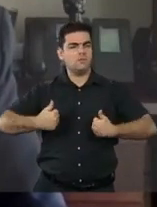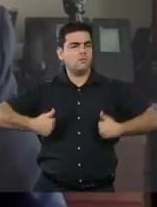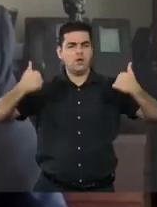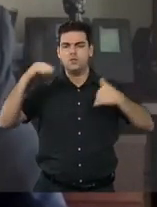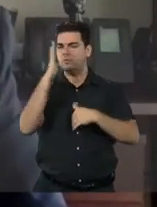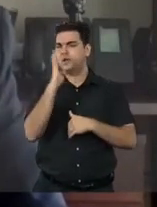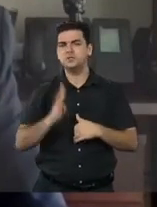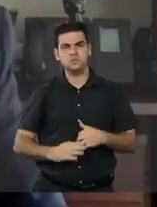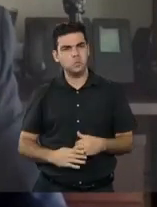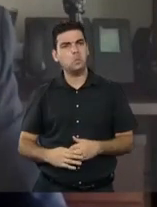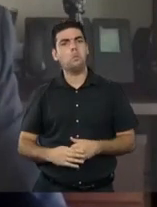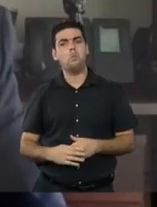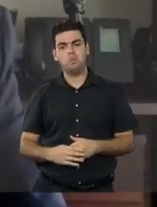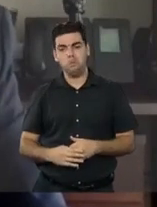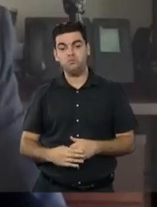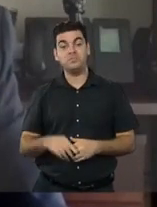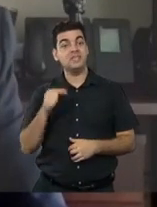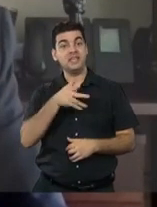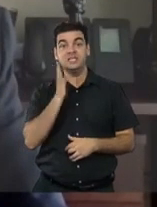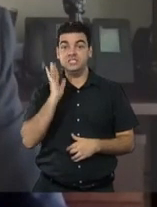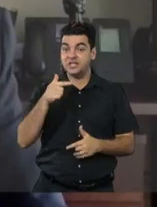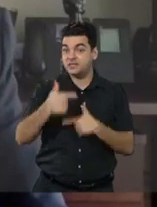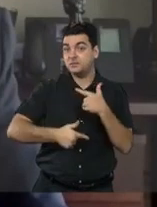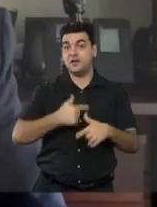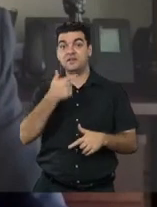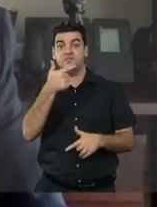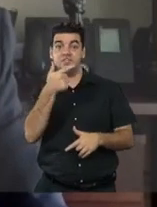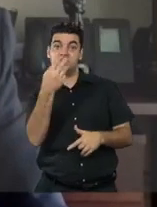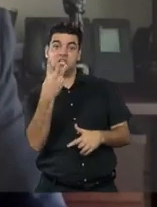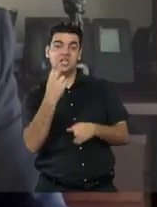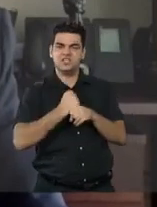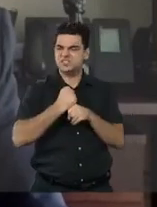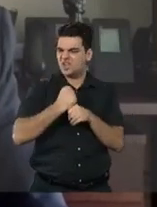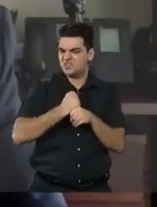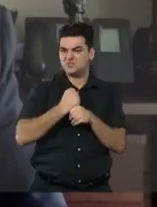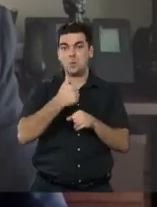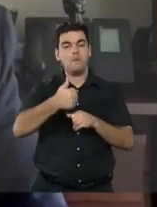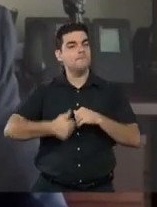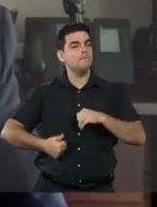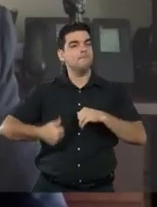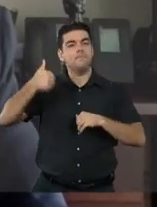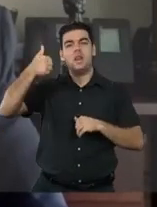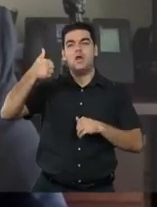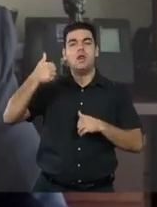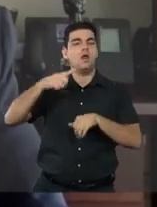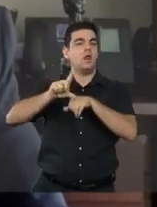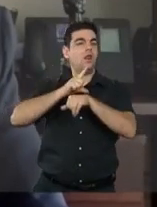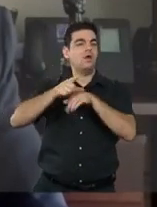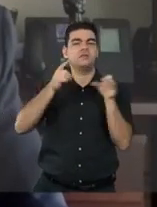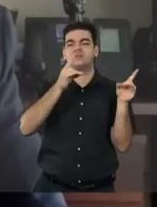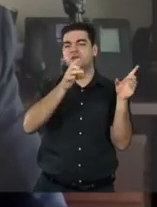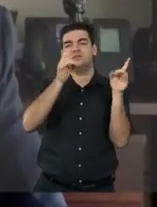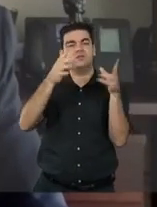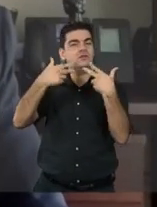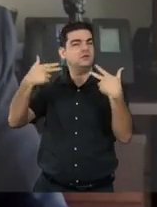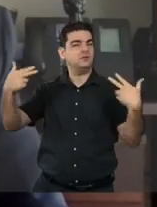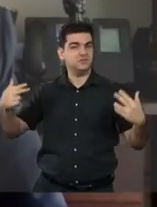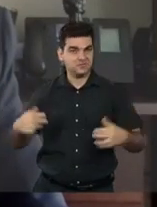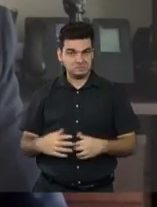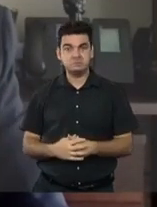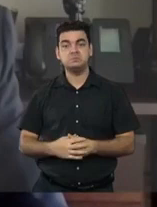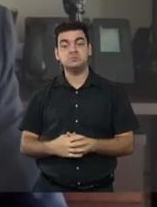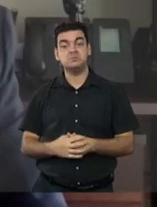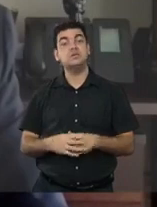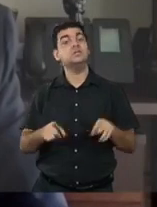Brasil, figurando há 23 anos consecutivos no ranking das melhores empresas para